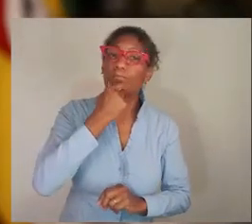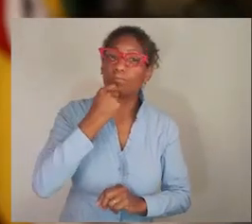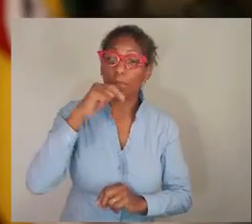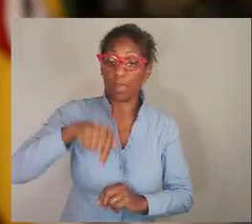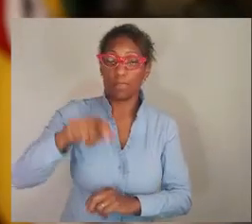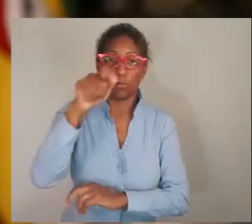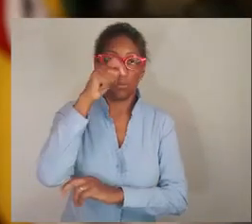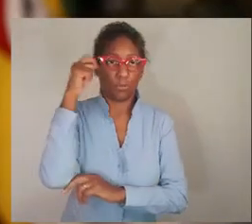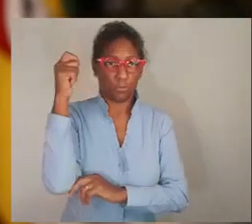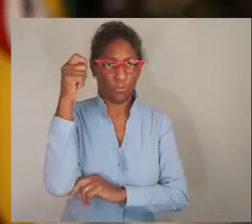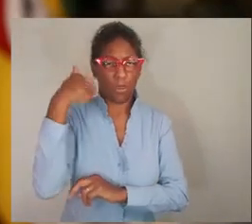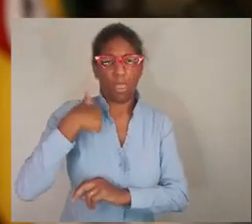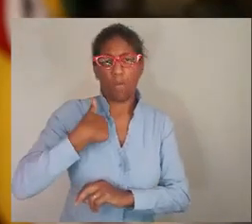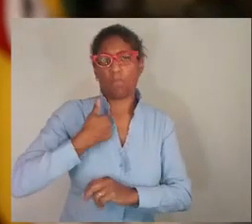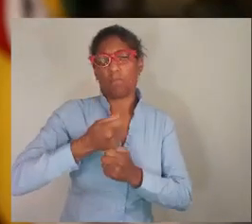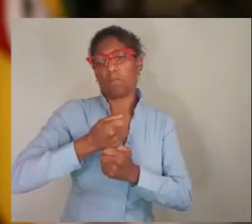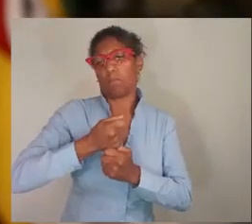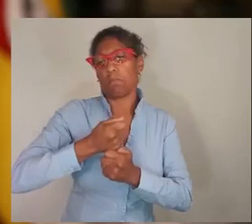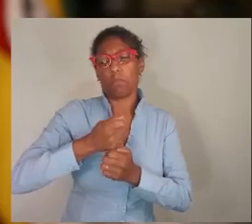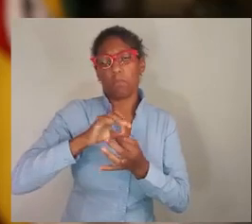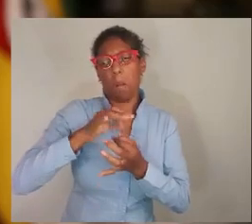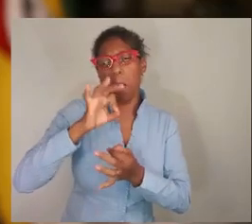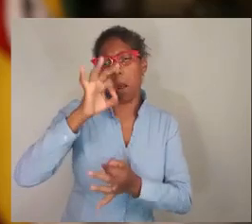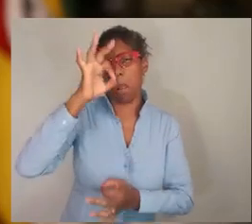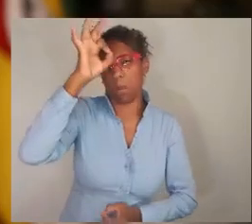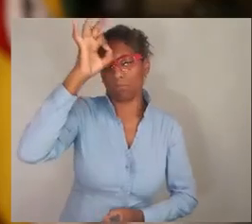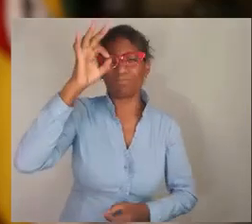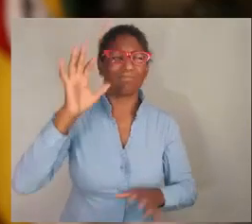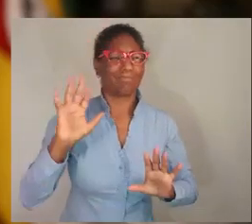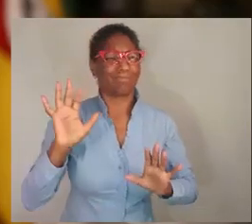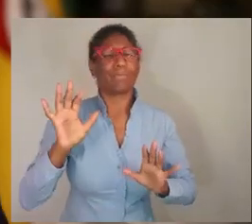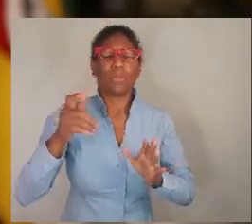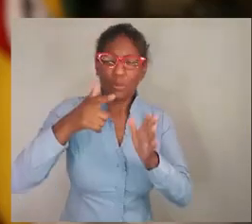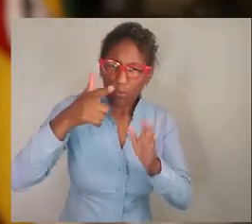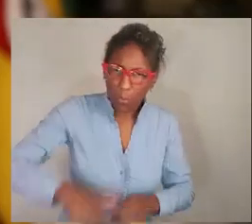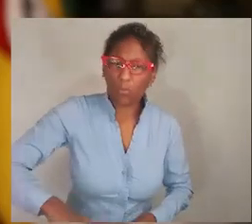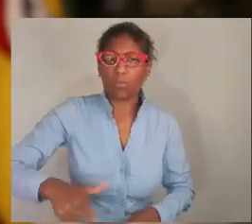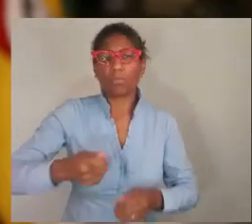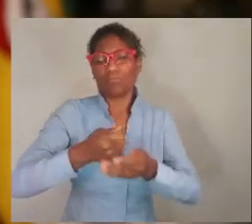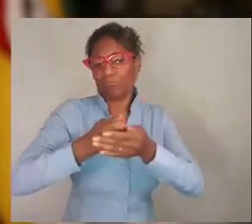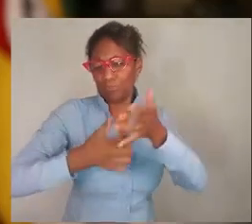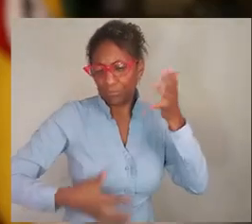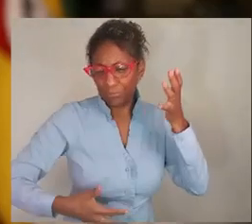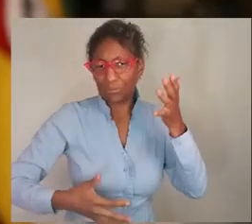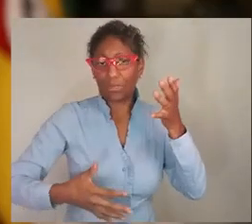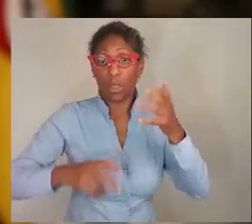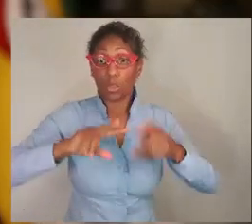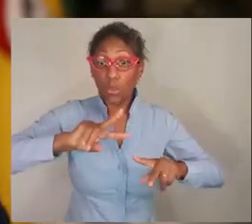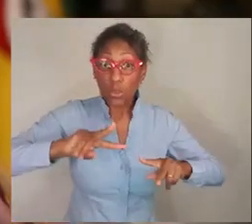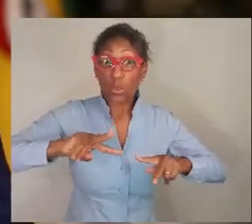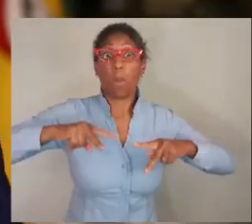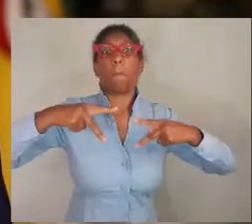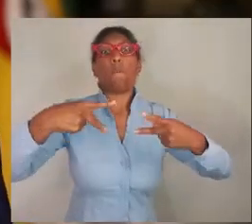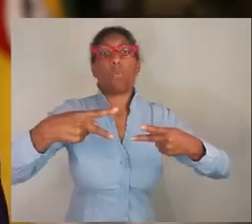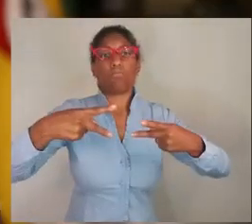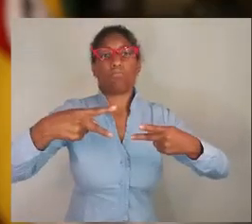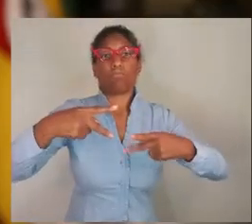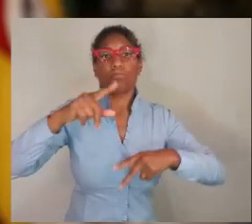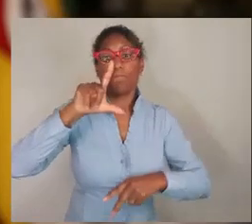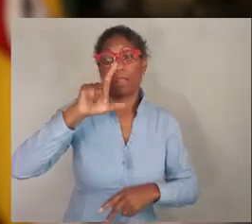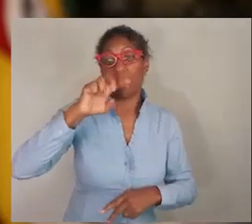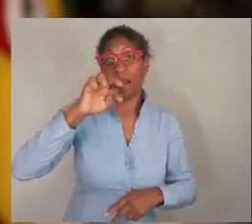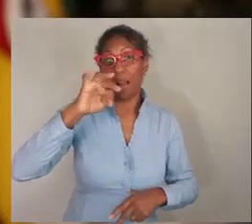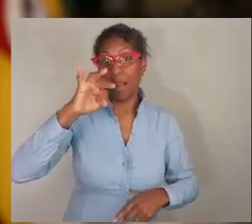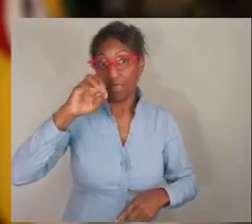municípios do Rio Grande. Por isso, eu não vou consumir precioso tempo aqui falando pela enésima vez que o Estado mais do que dobrou os leitos de